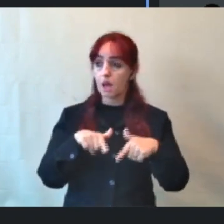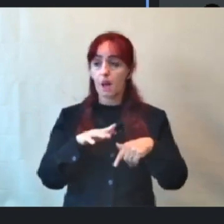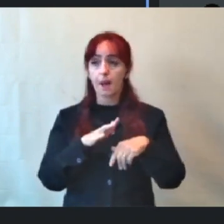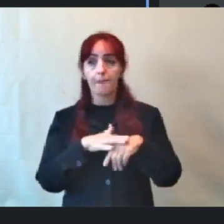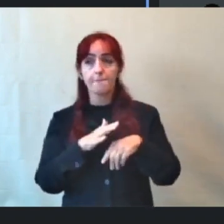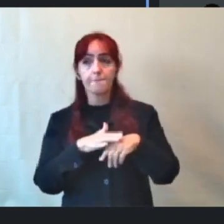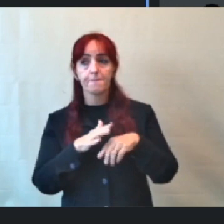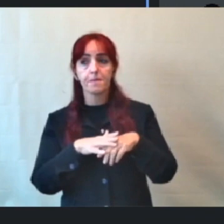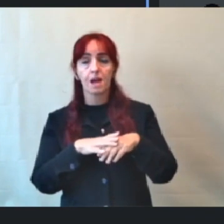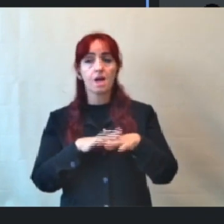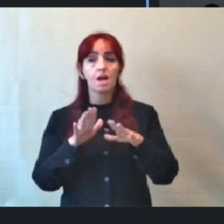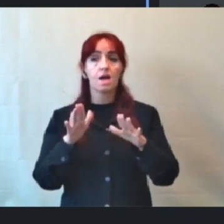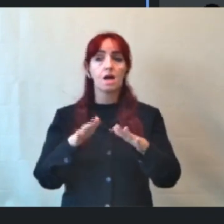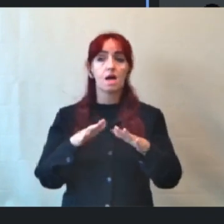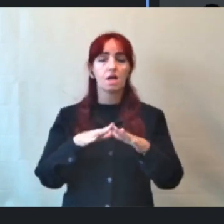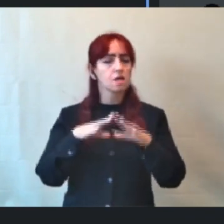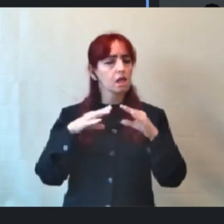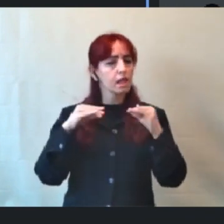harmoniosa,